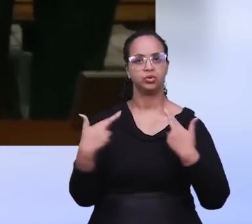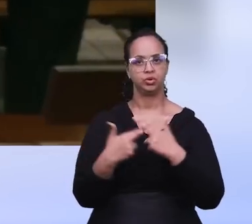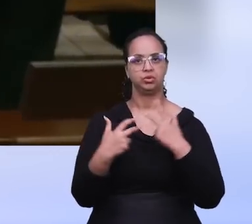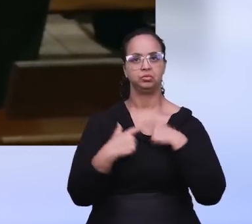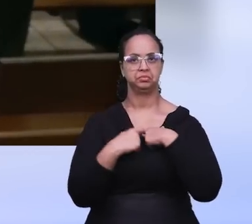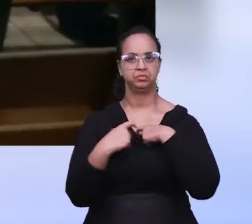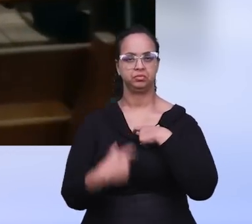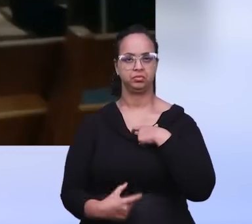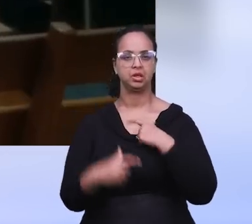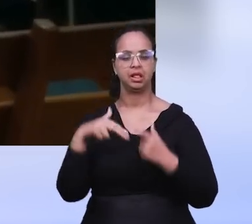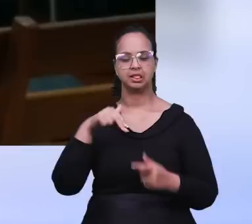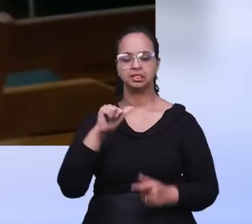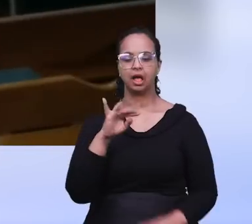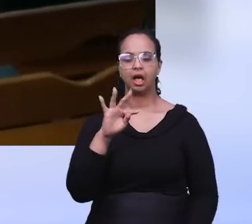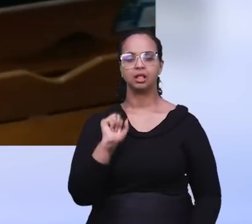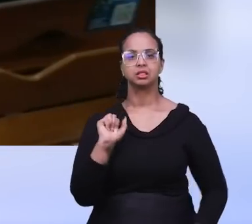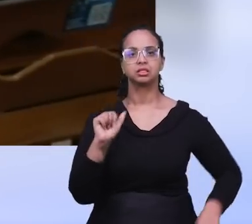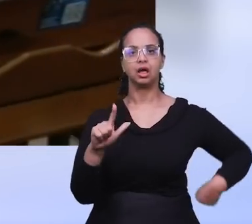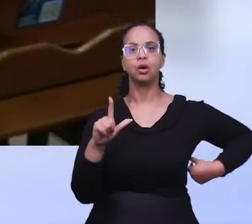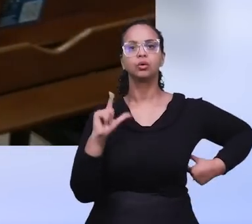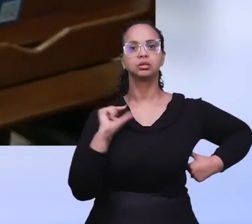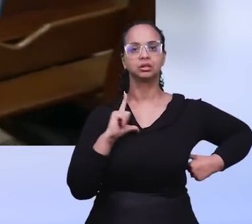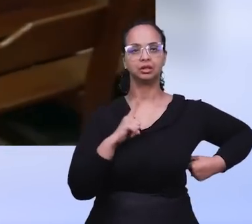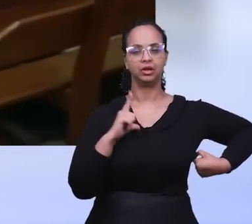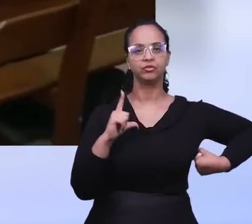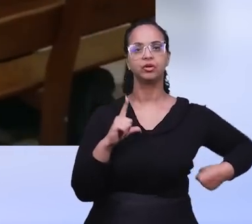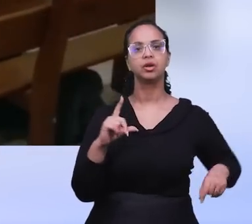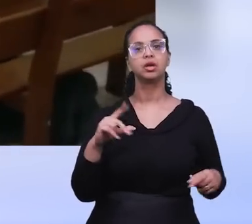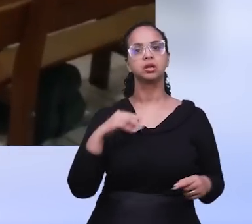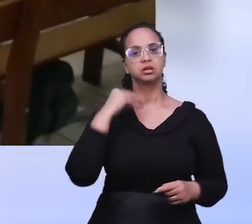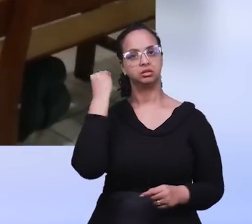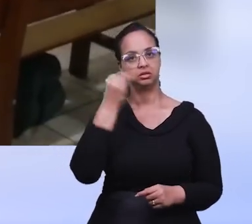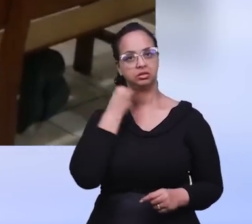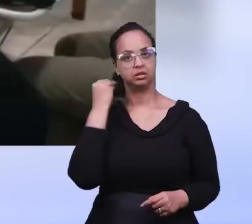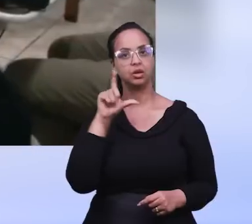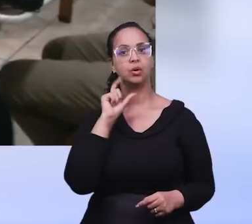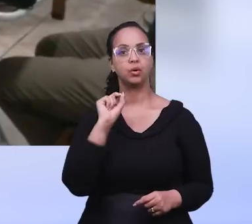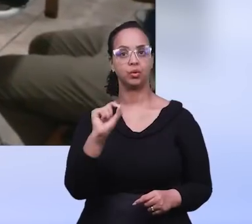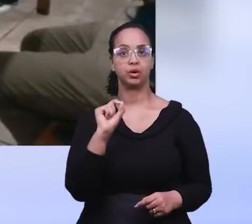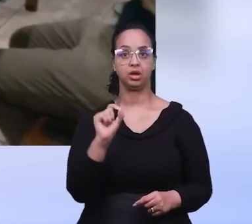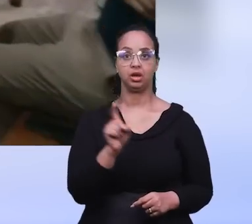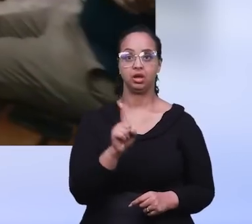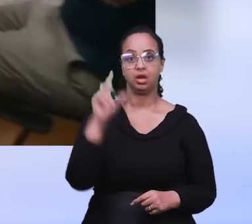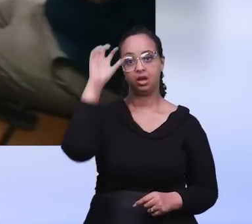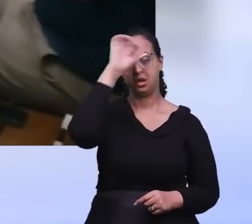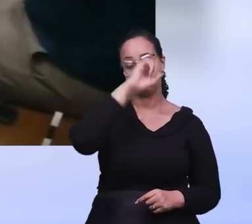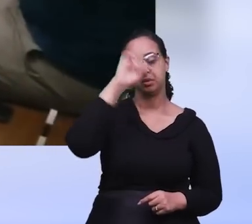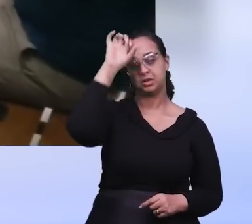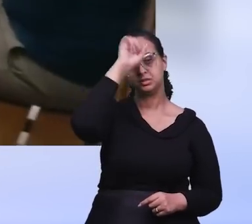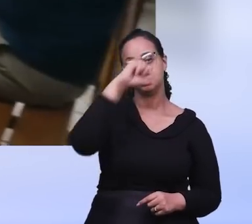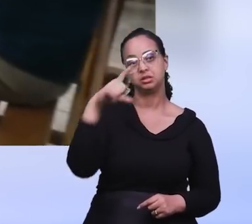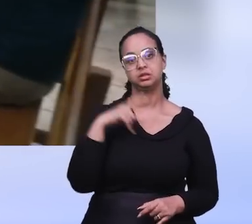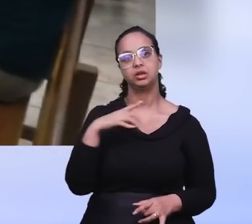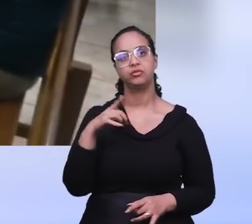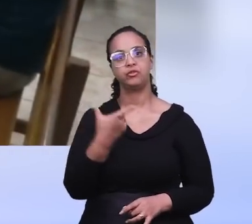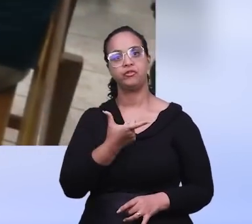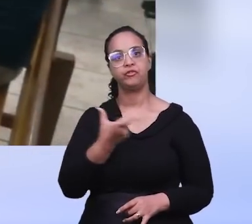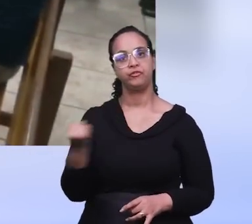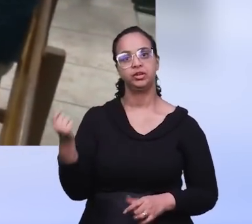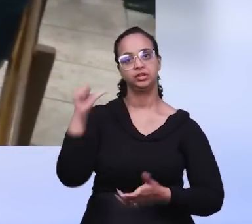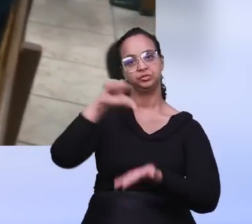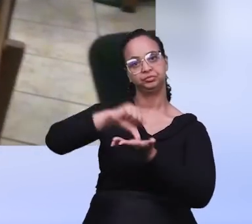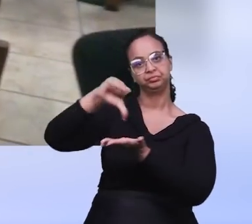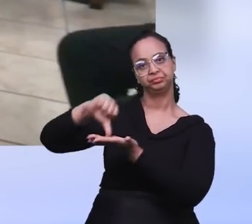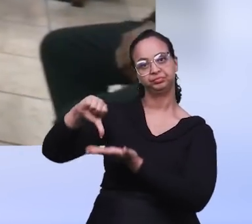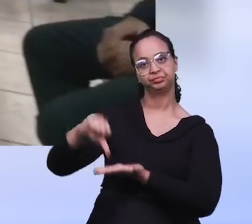em Natal. Mais de 70 irmãos participaram desse momento de aprendizado na ICM Mirassol e ainda houve 20